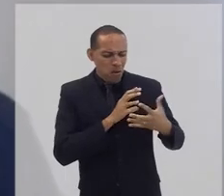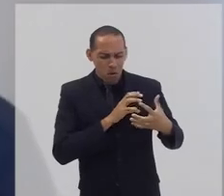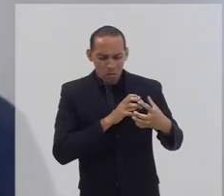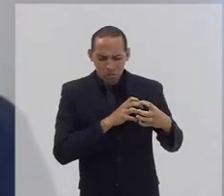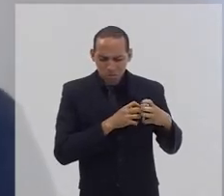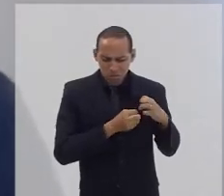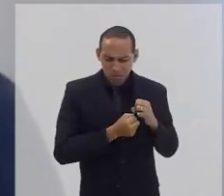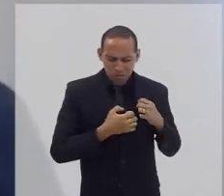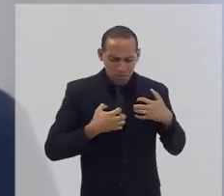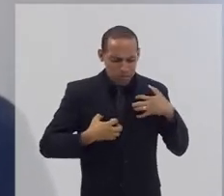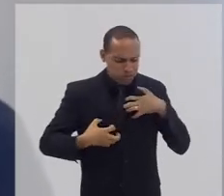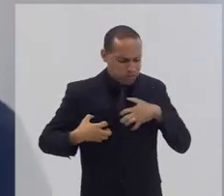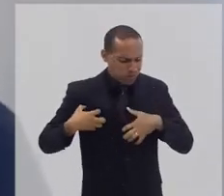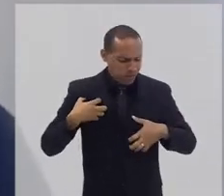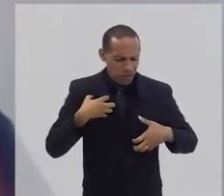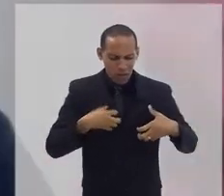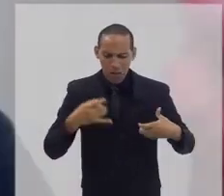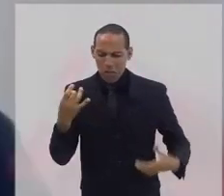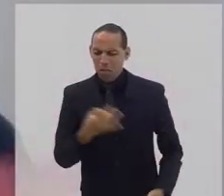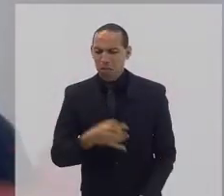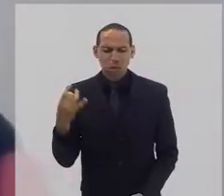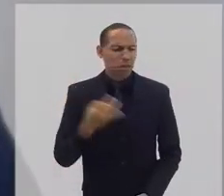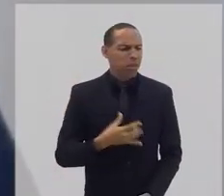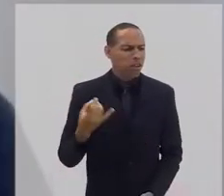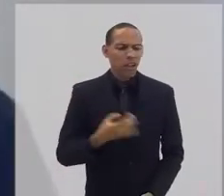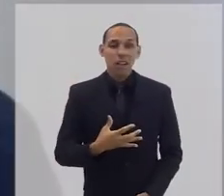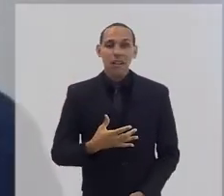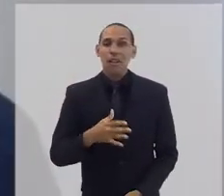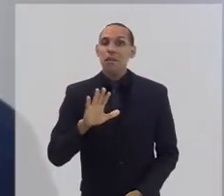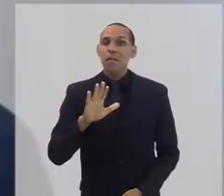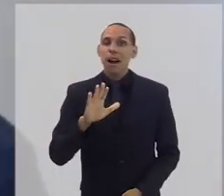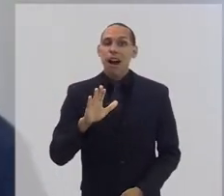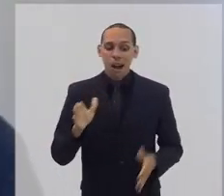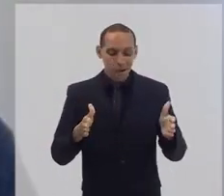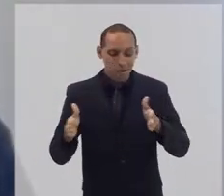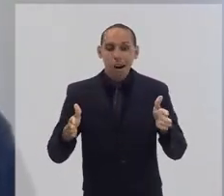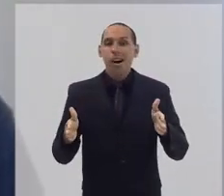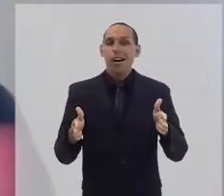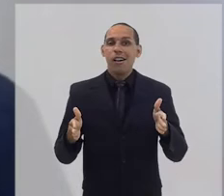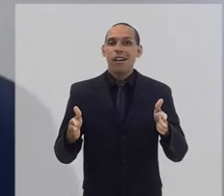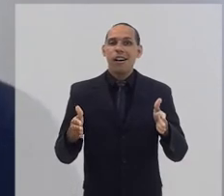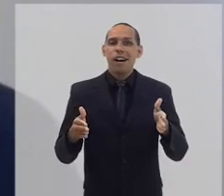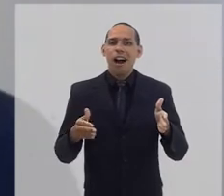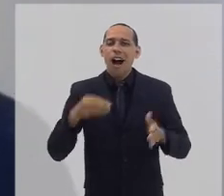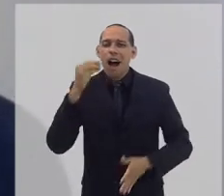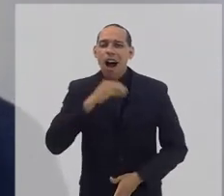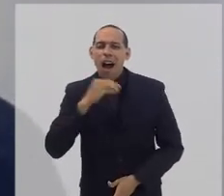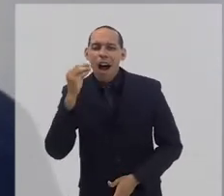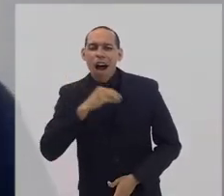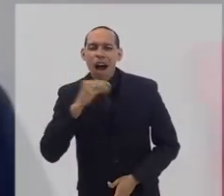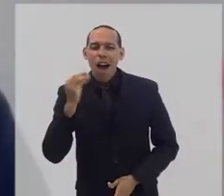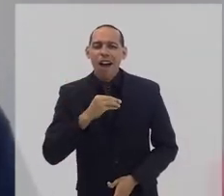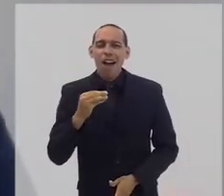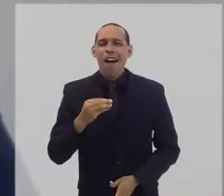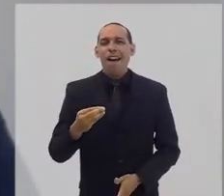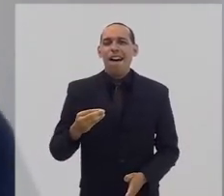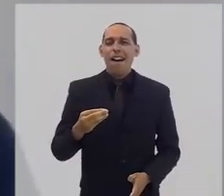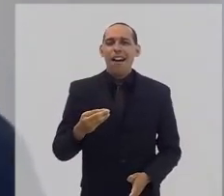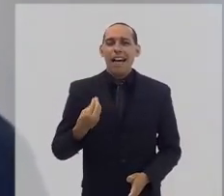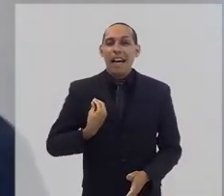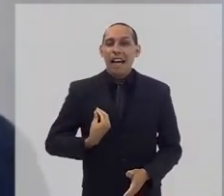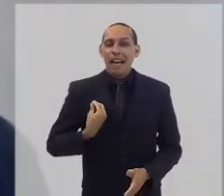de fraqueza, de fragilidade, que a vida atropelou o meu planejamento, minhas férias como